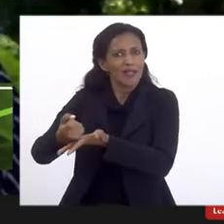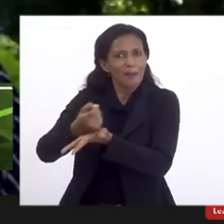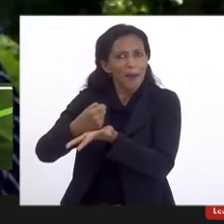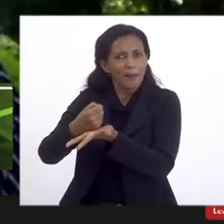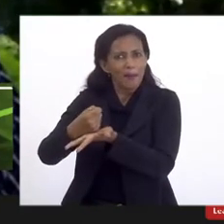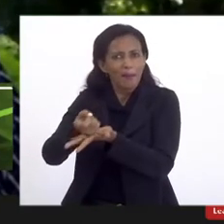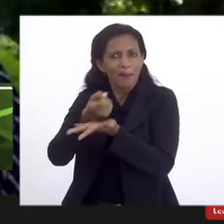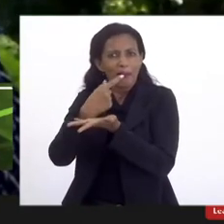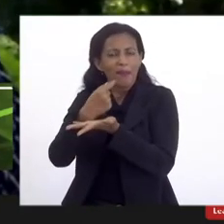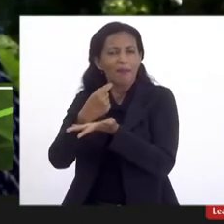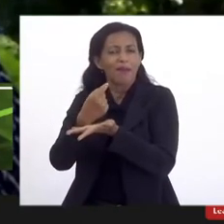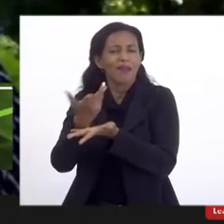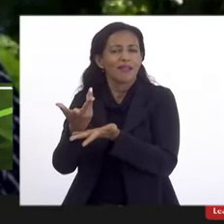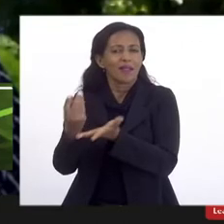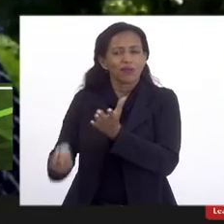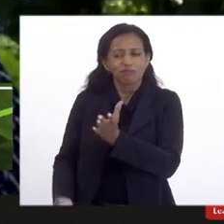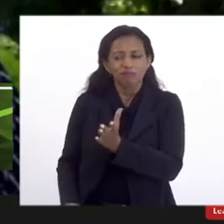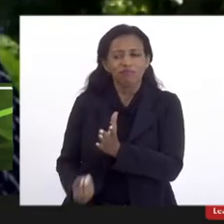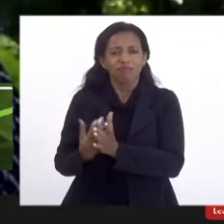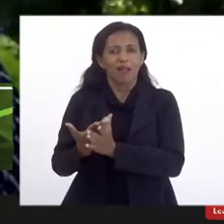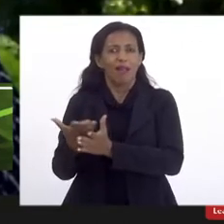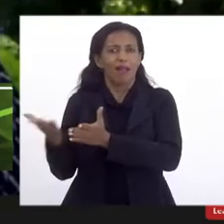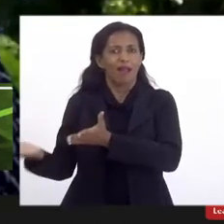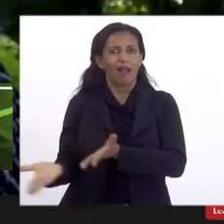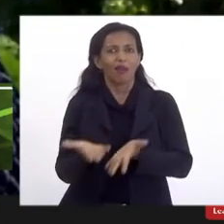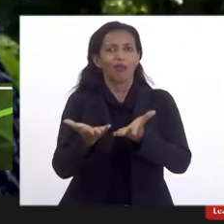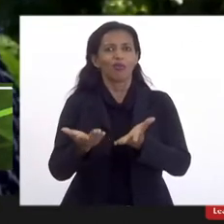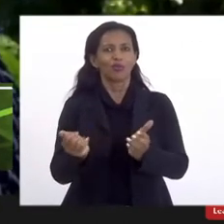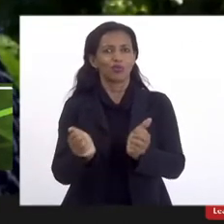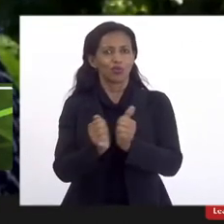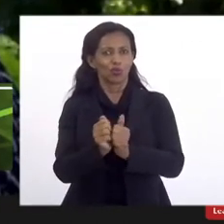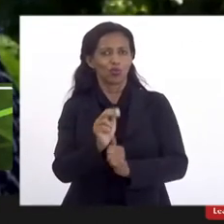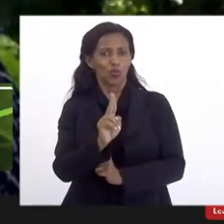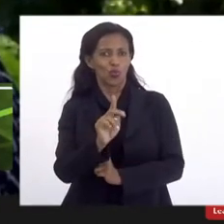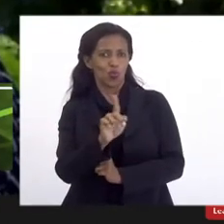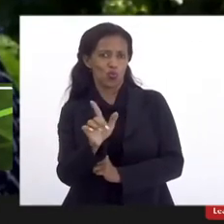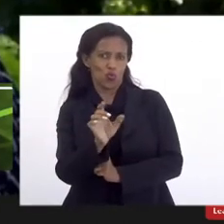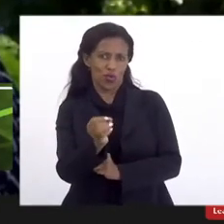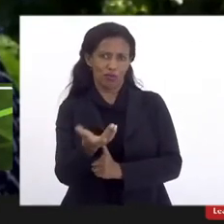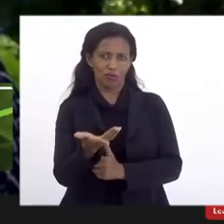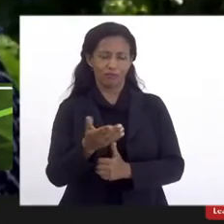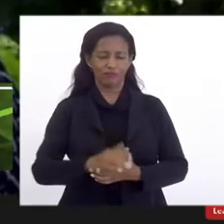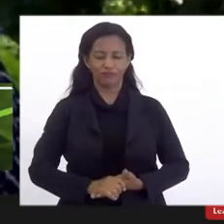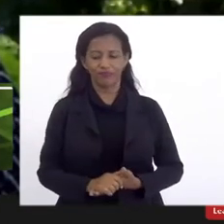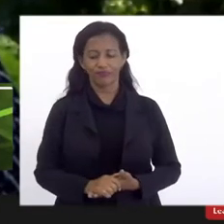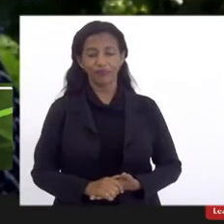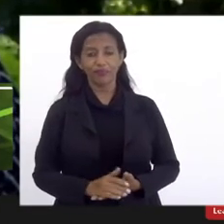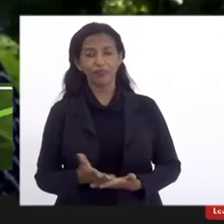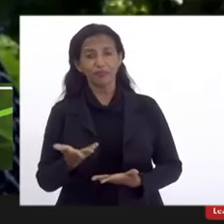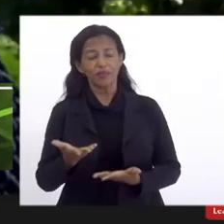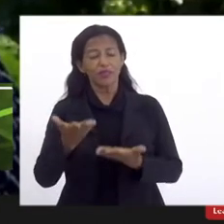UERJ está vindo agora através da UESO. Então, essa